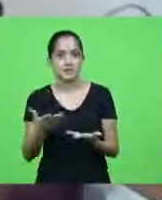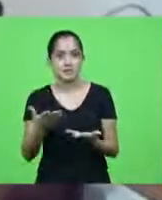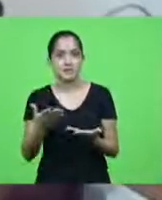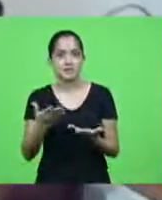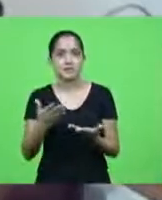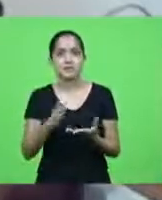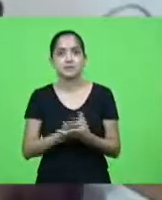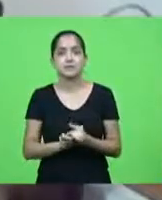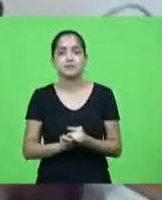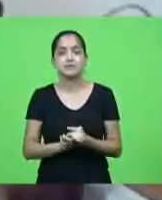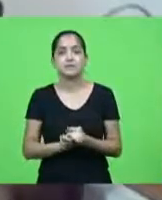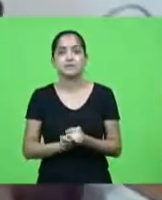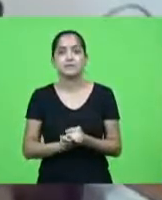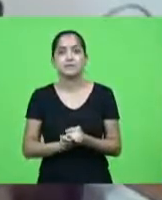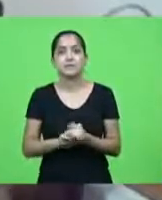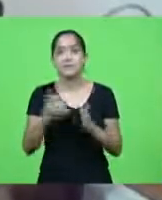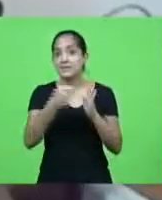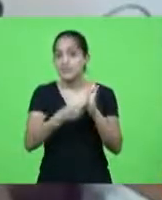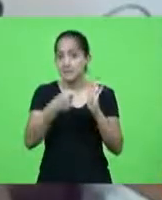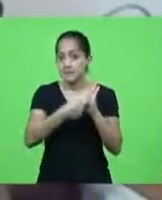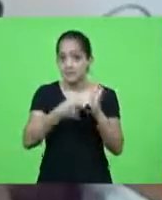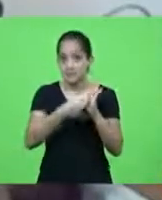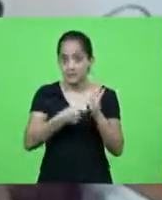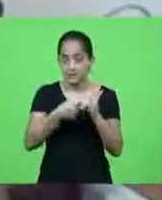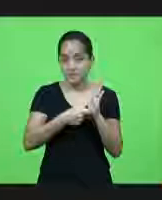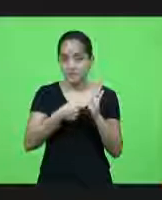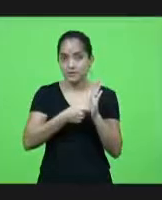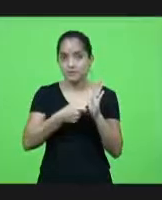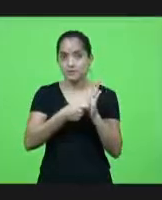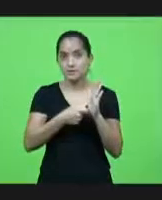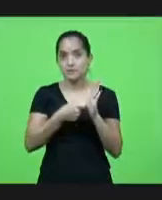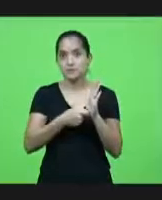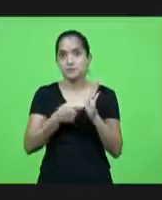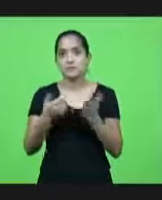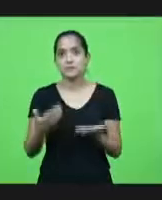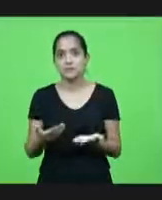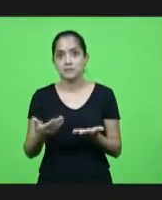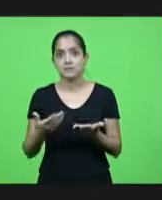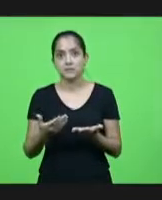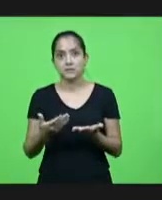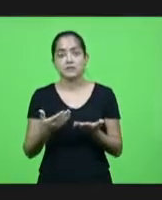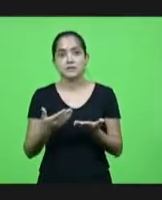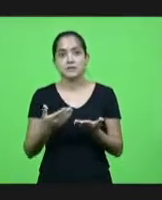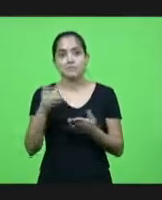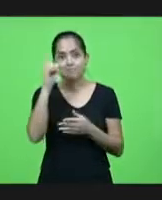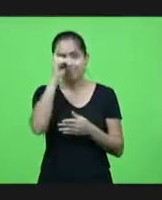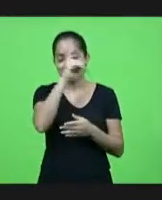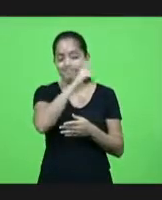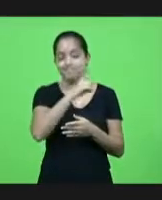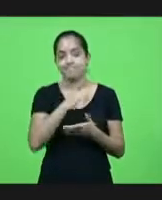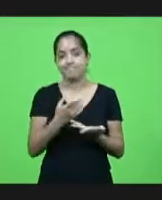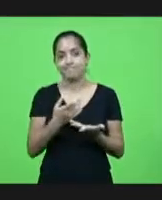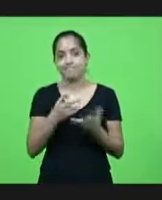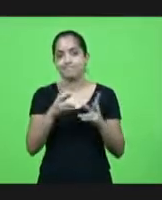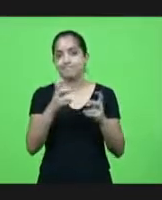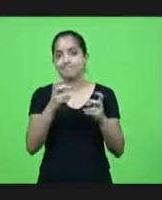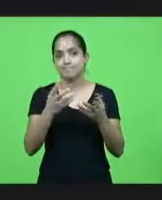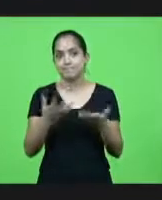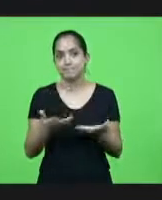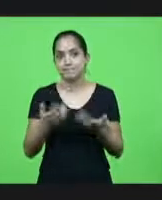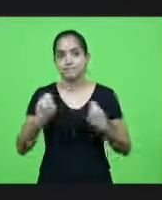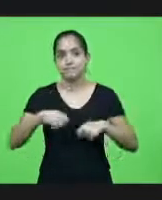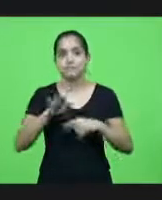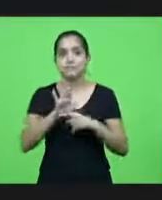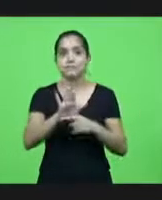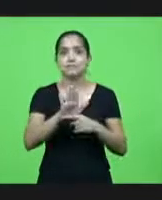nessa luta que elas têm que está sendo uma luta um pouco difícil que eu estou vendo tá nós temos que ajudar